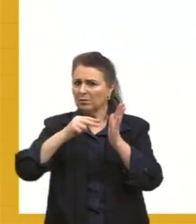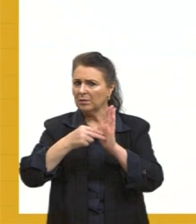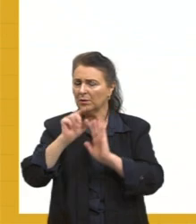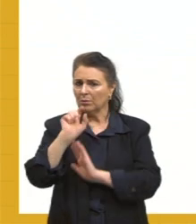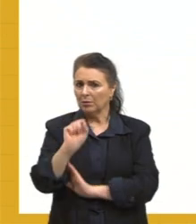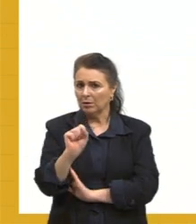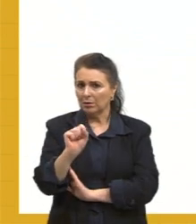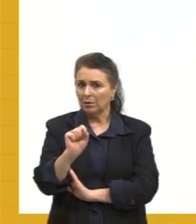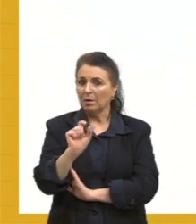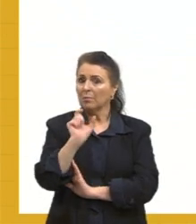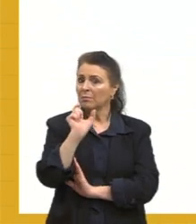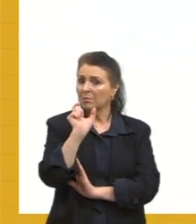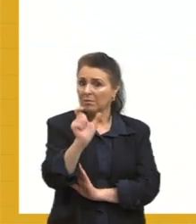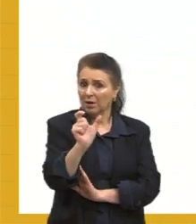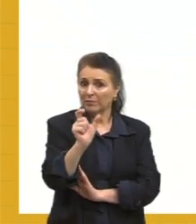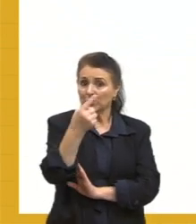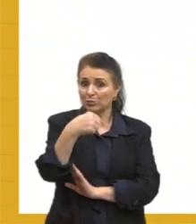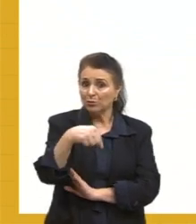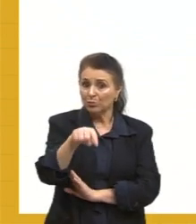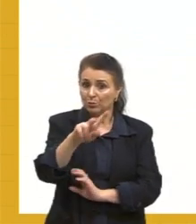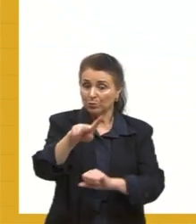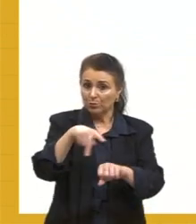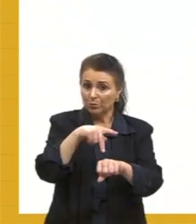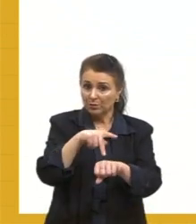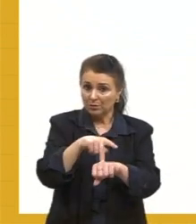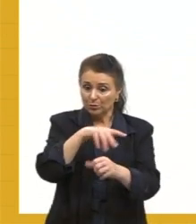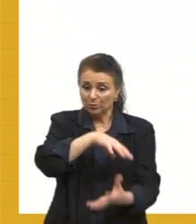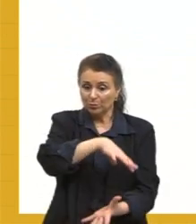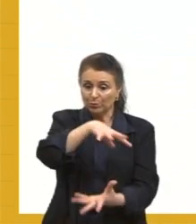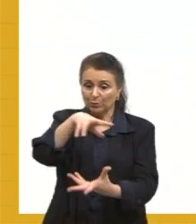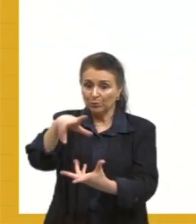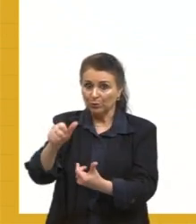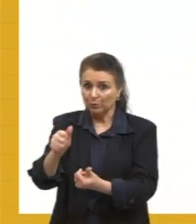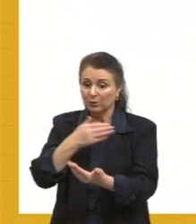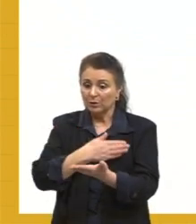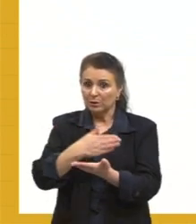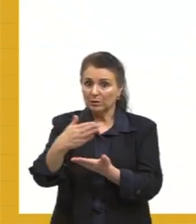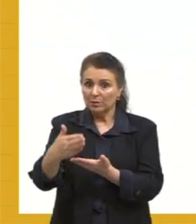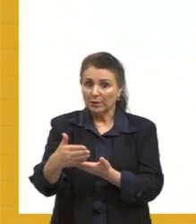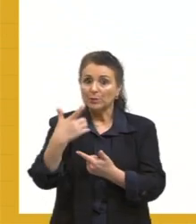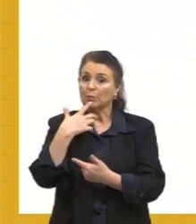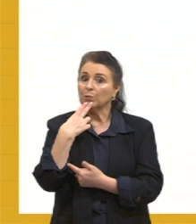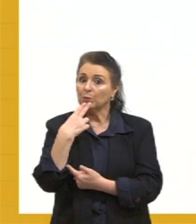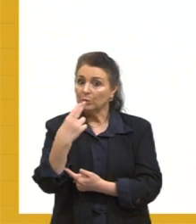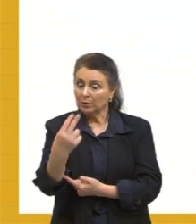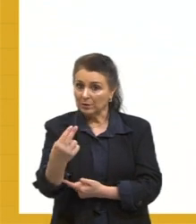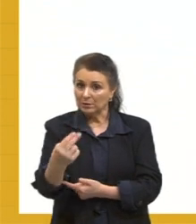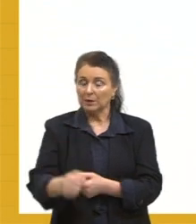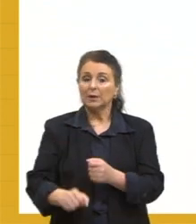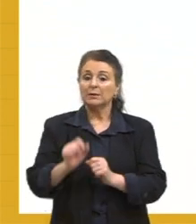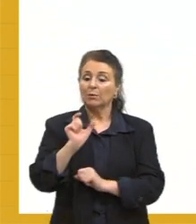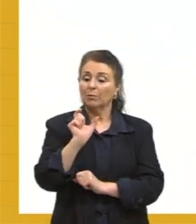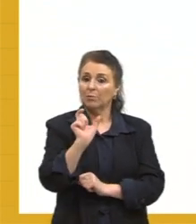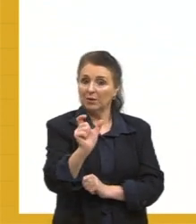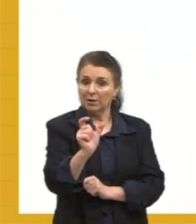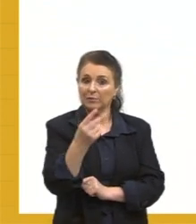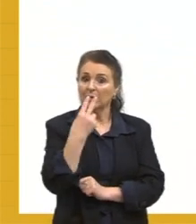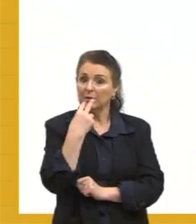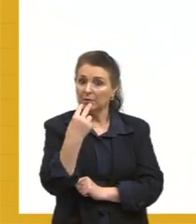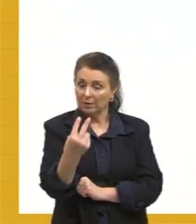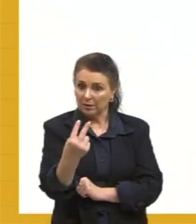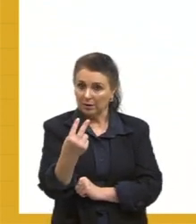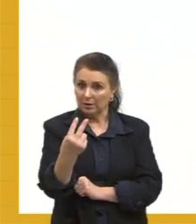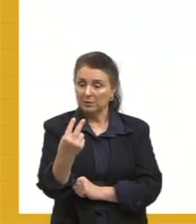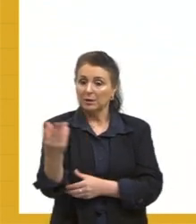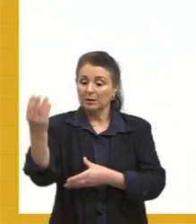estrangeirismos. e eles provêm da língua inglesa, ou seja, eles são vocábulos em inglês que se